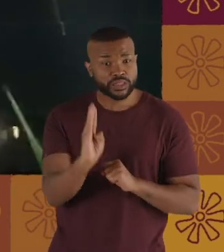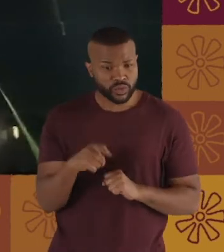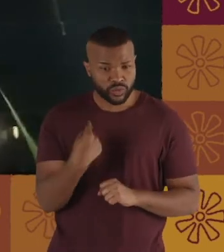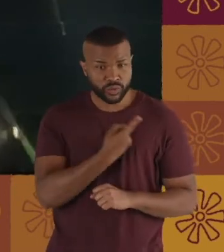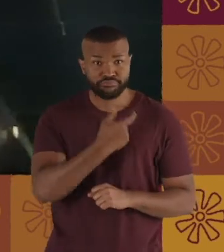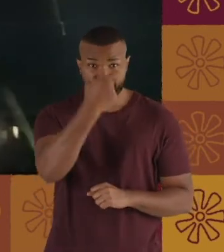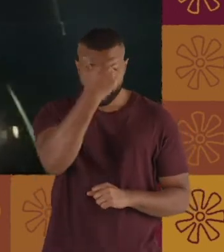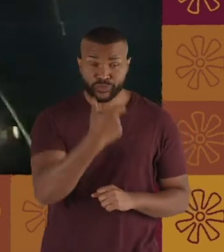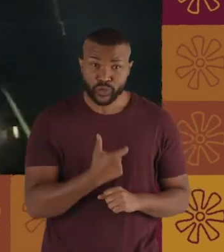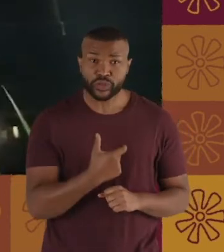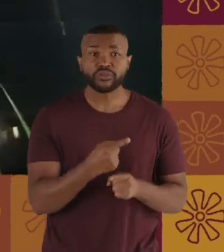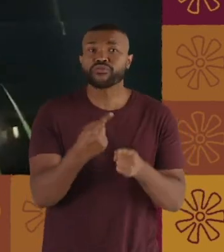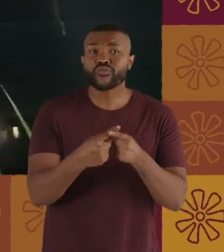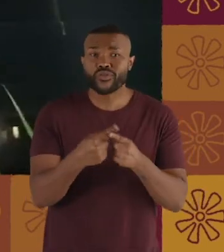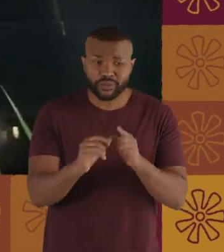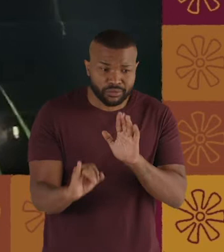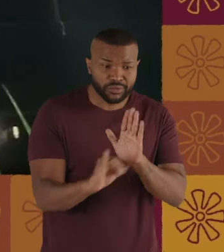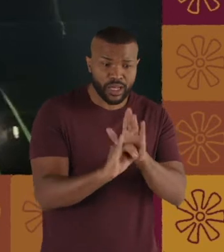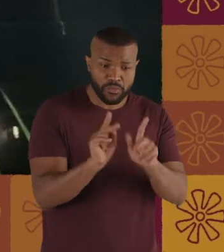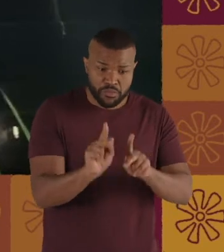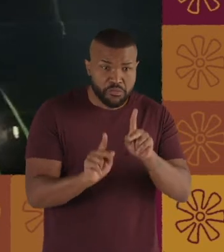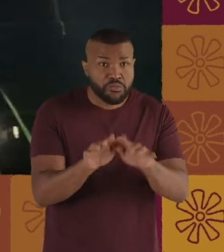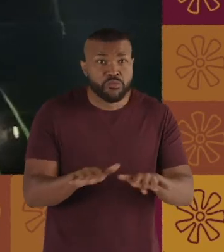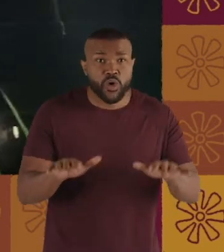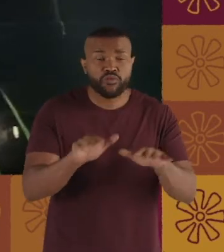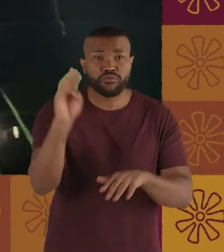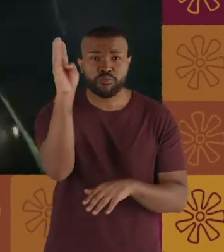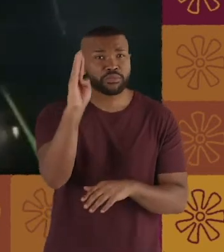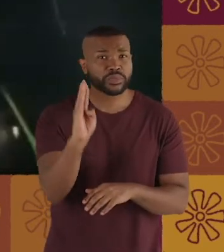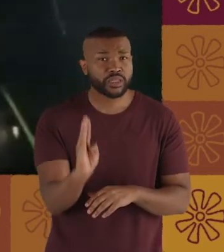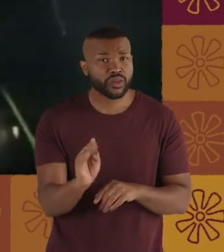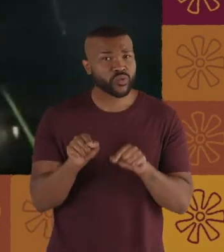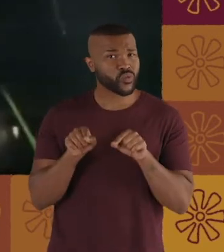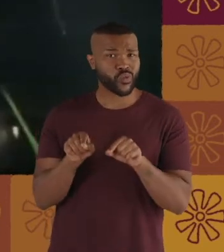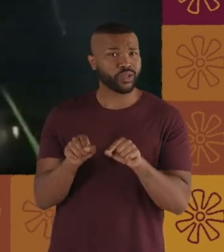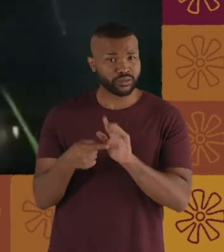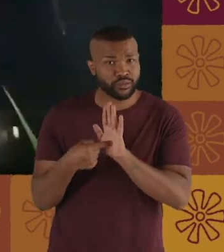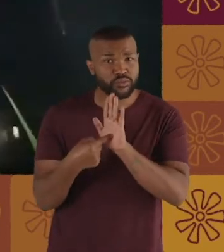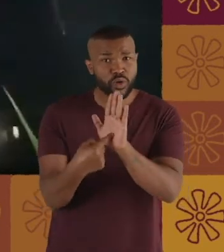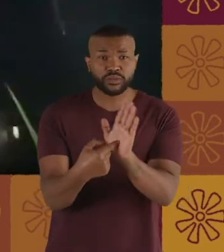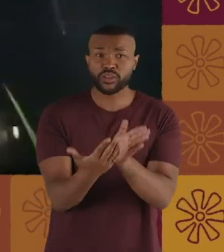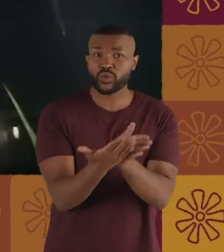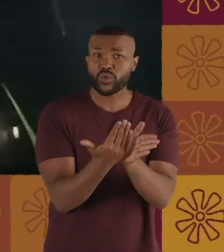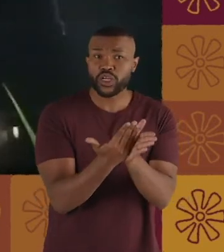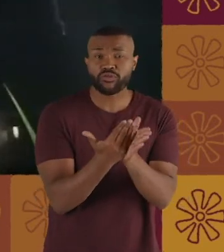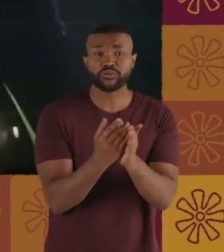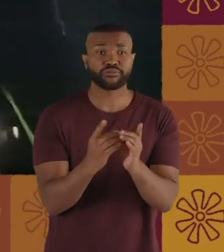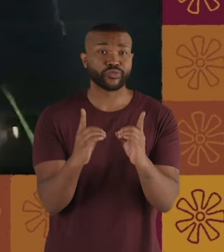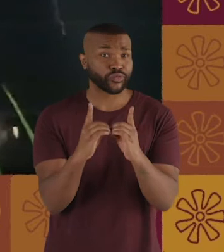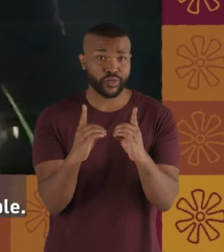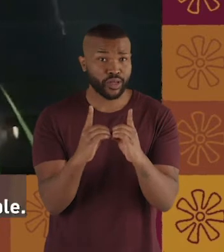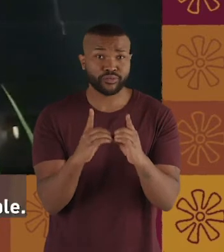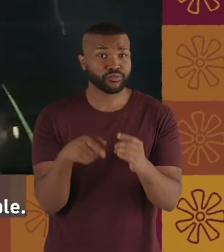brasileiros. Porque a identidade do povo brasileiro não é essa que é posta no livro didático.